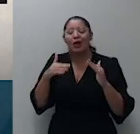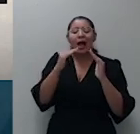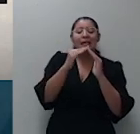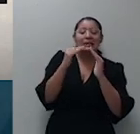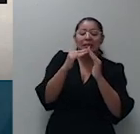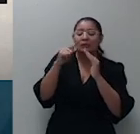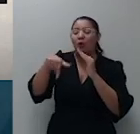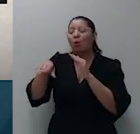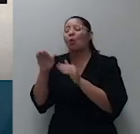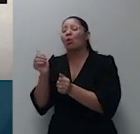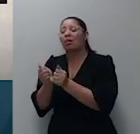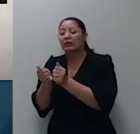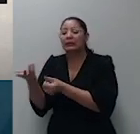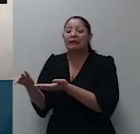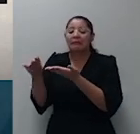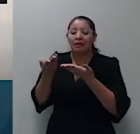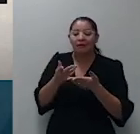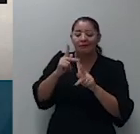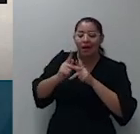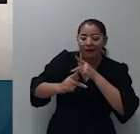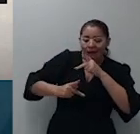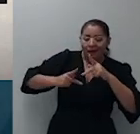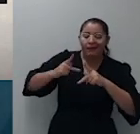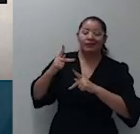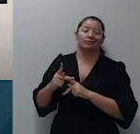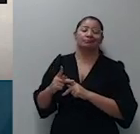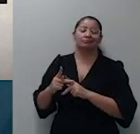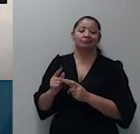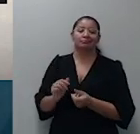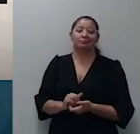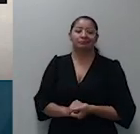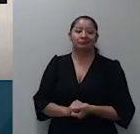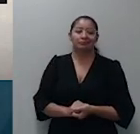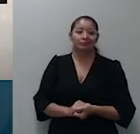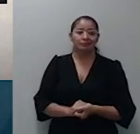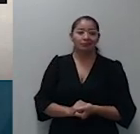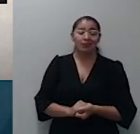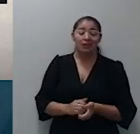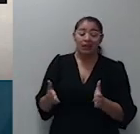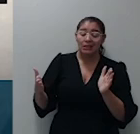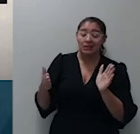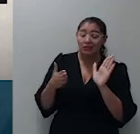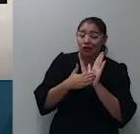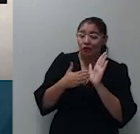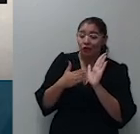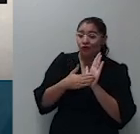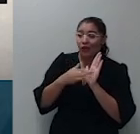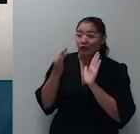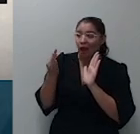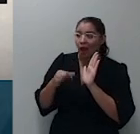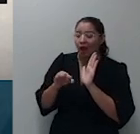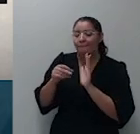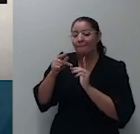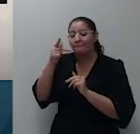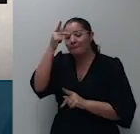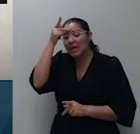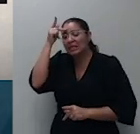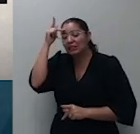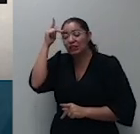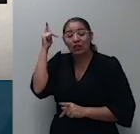está fundado nos princípios da dignidade da pessoa humana e da paternidade